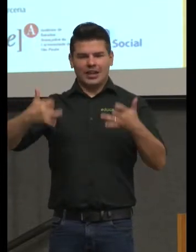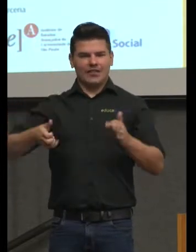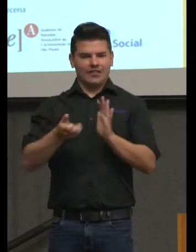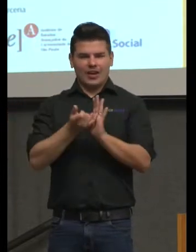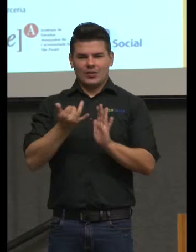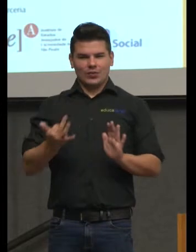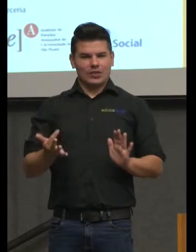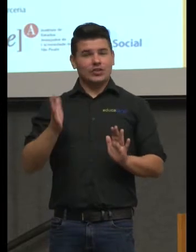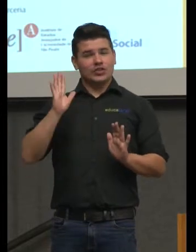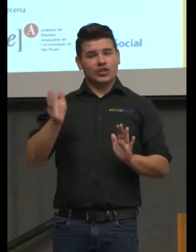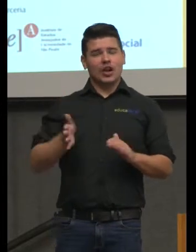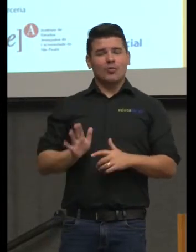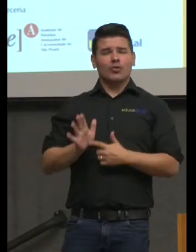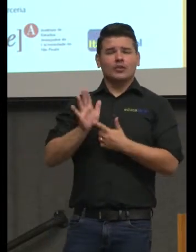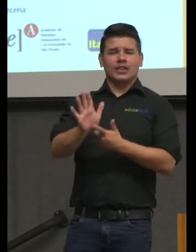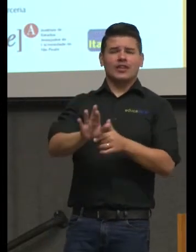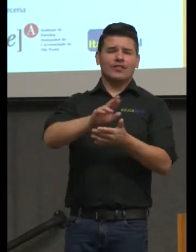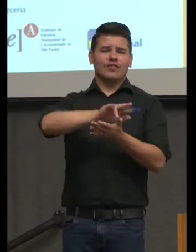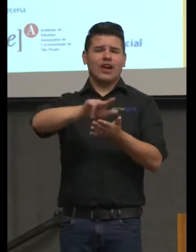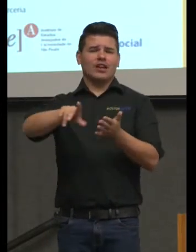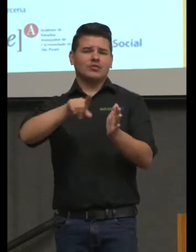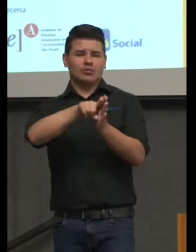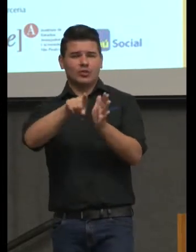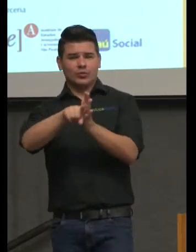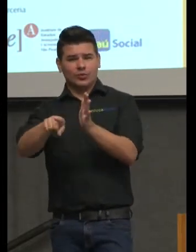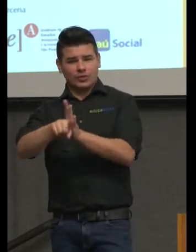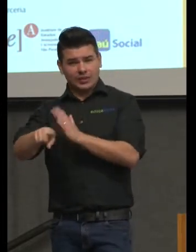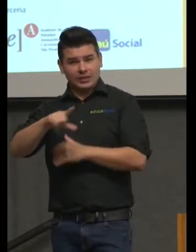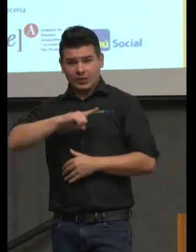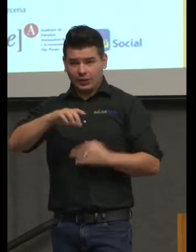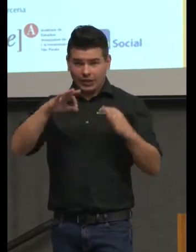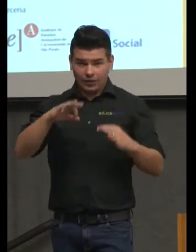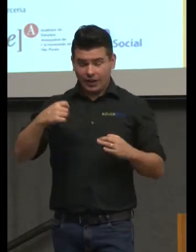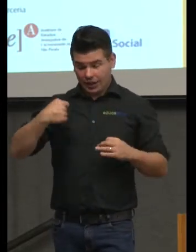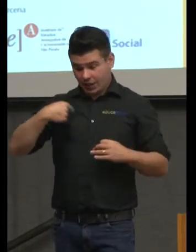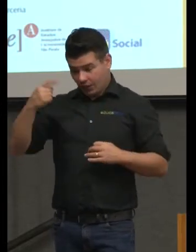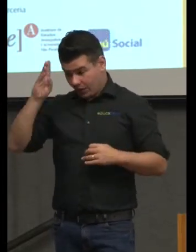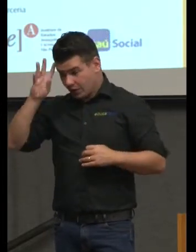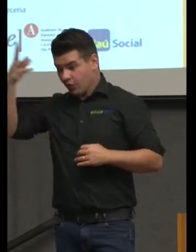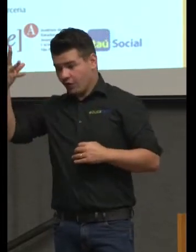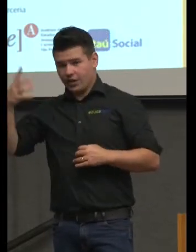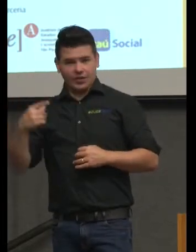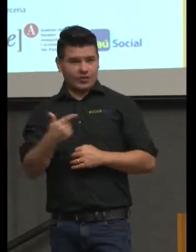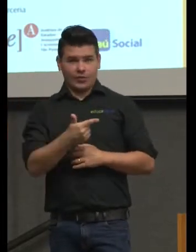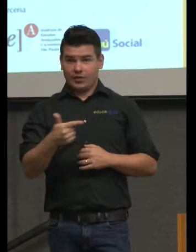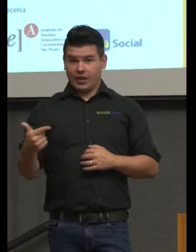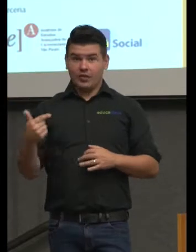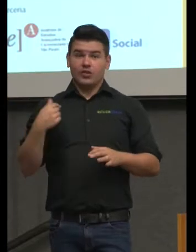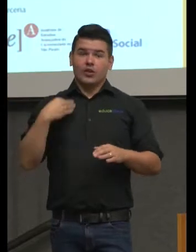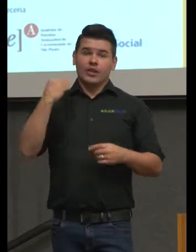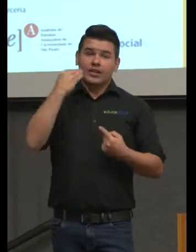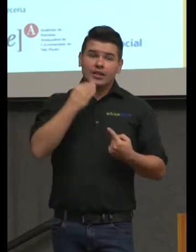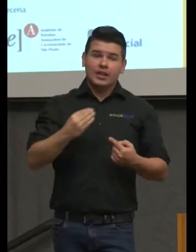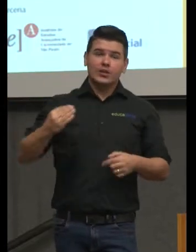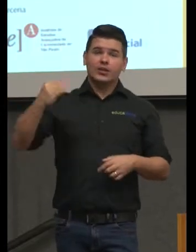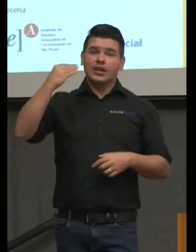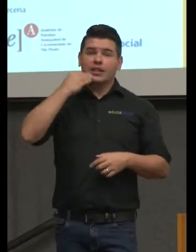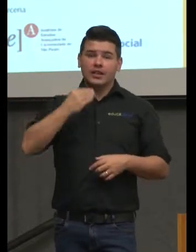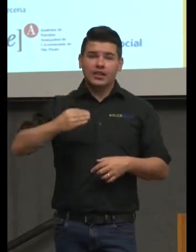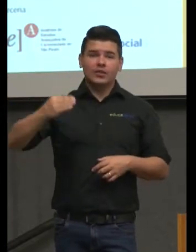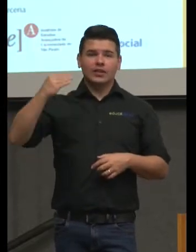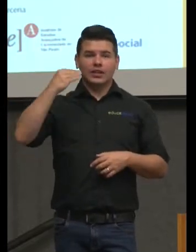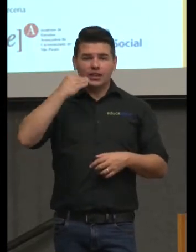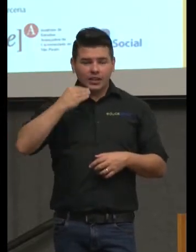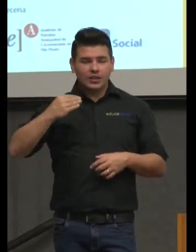eu trouxe uma porção de questões abertas para as quais eu não tenho solução estou tentativamente me aproximando